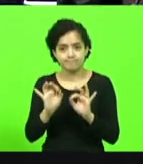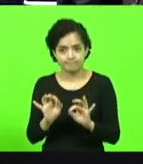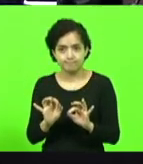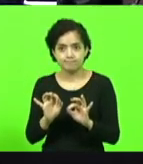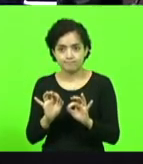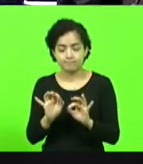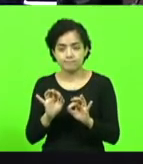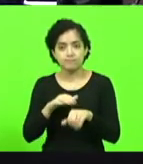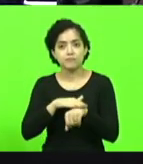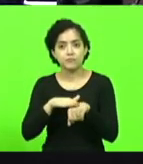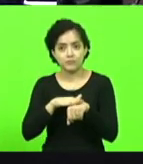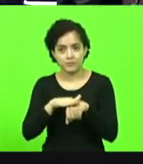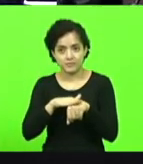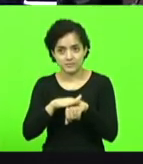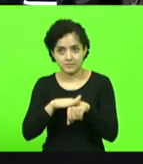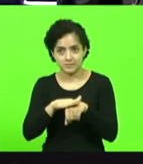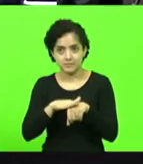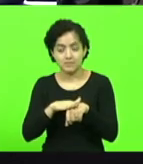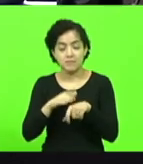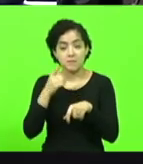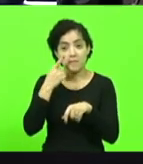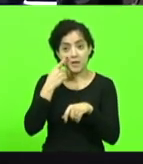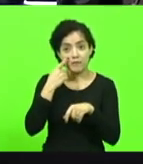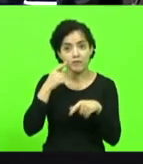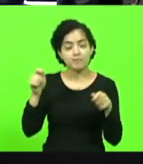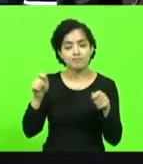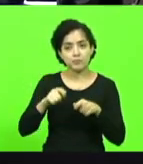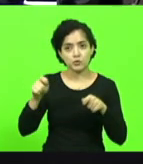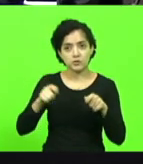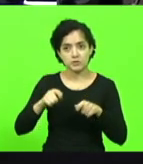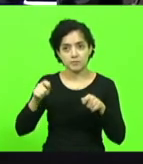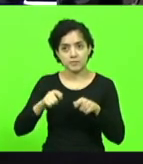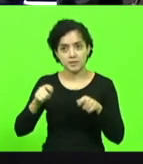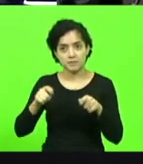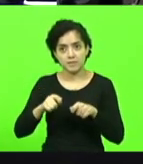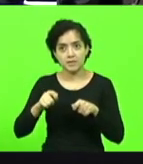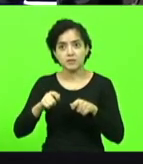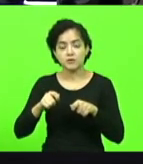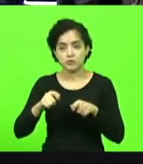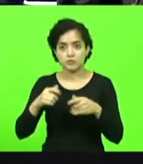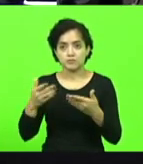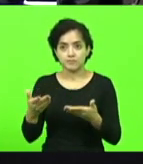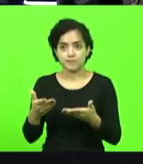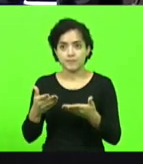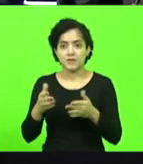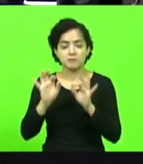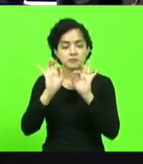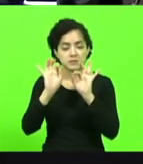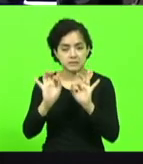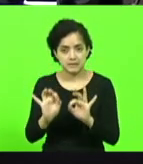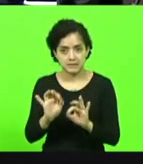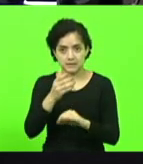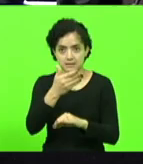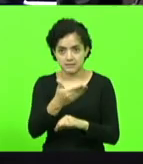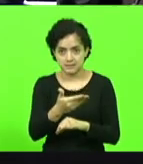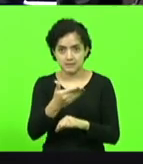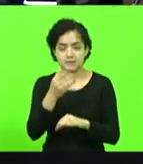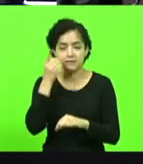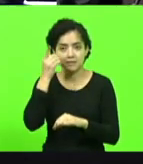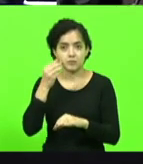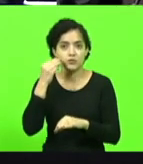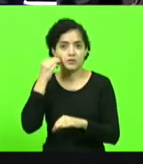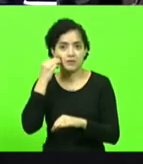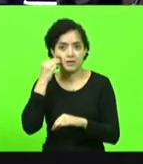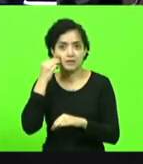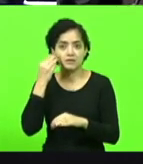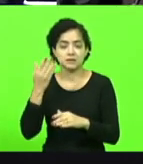estar conversando com ela para termos a possibilidade do encaminhamento disso daí. e eu tenho certeza que a deputada Marlene Fengler,